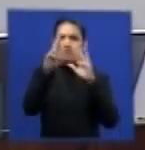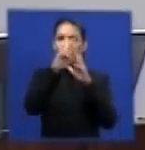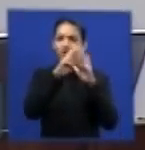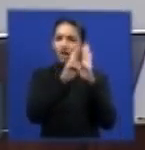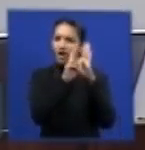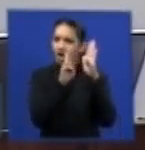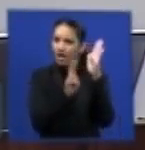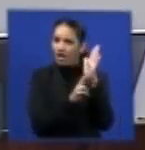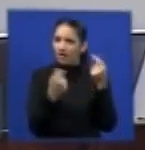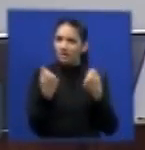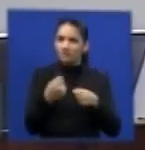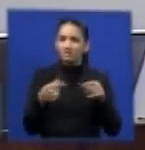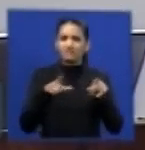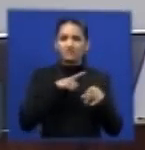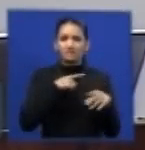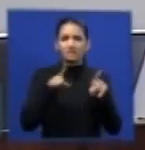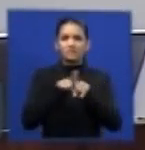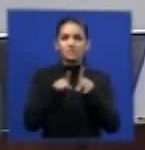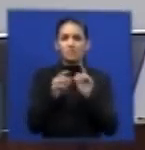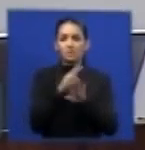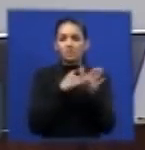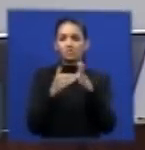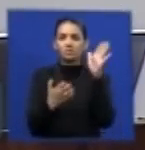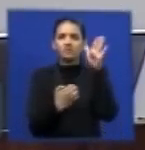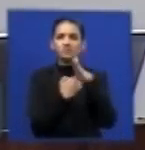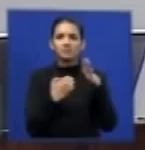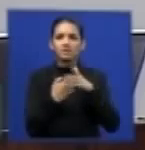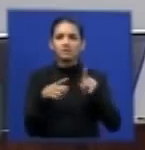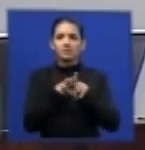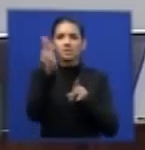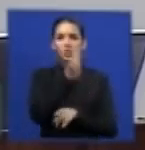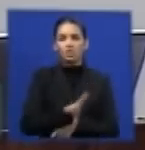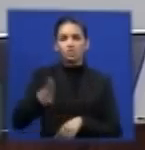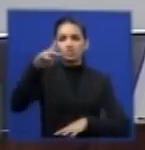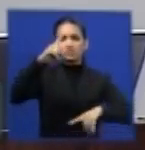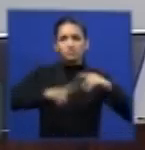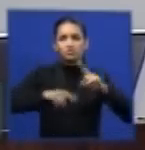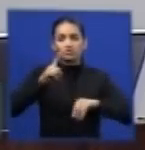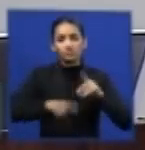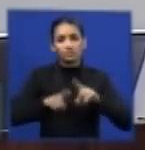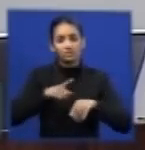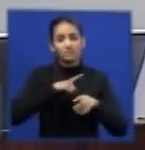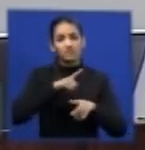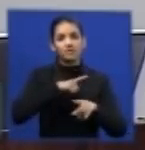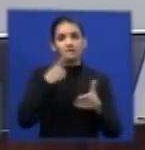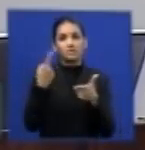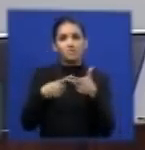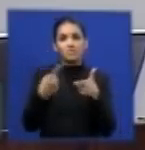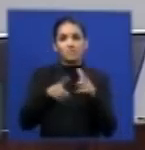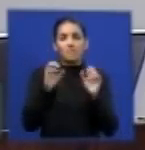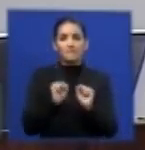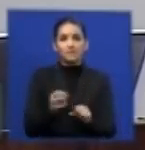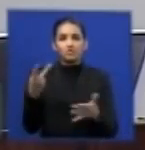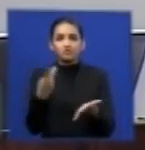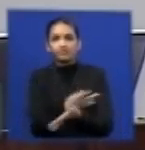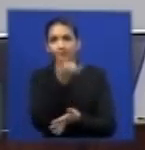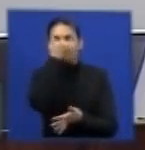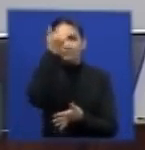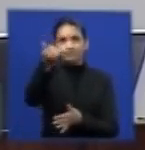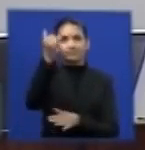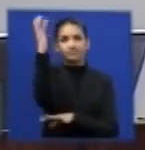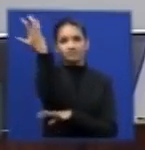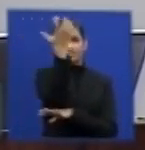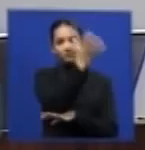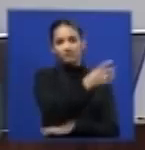estender e é o que se busca para todos aqueles cujos produtos impliquem em resíduos que prejudiquem o meio ambiente a quebra